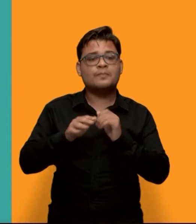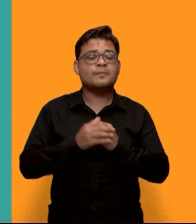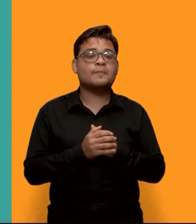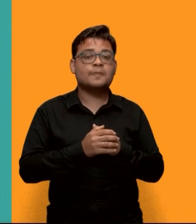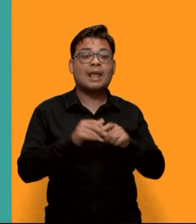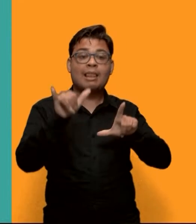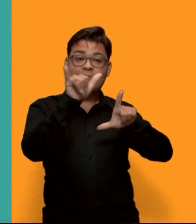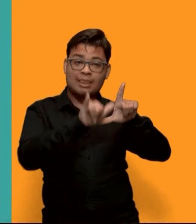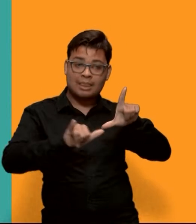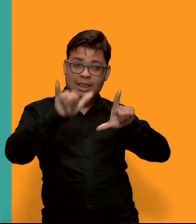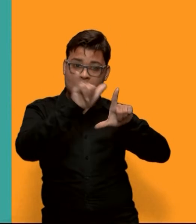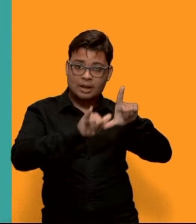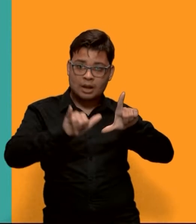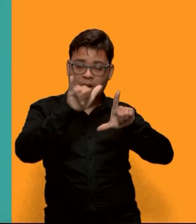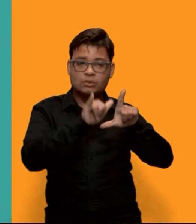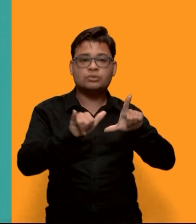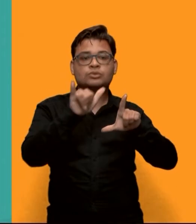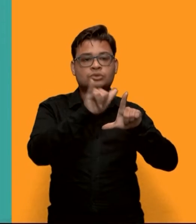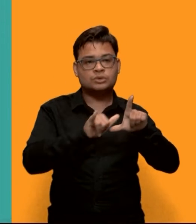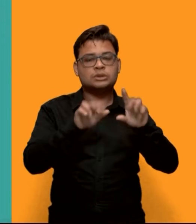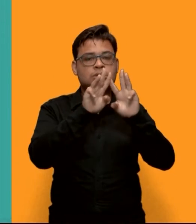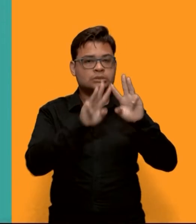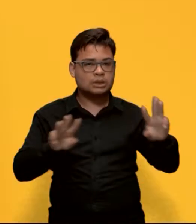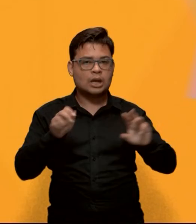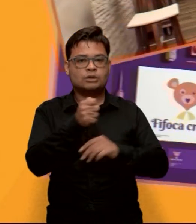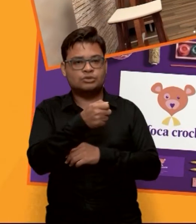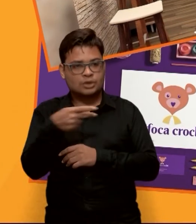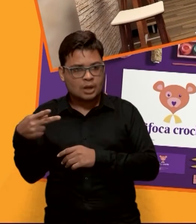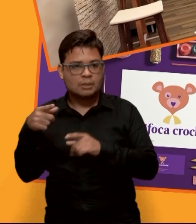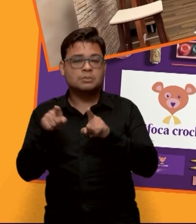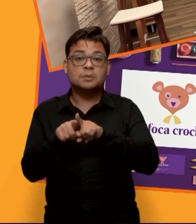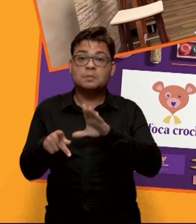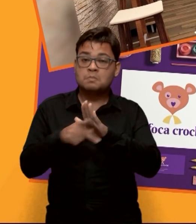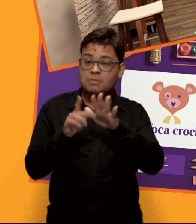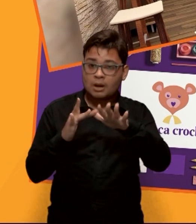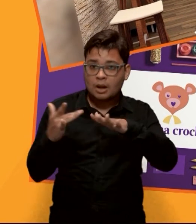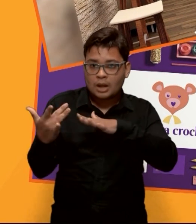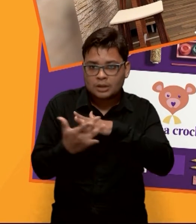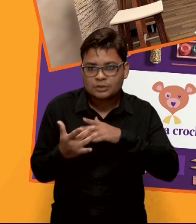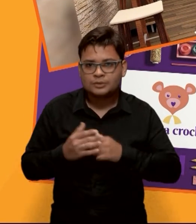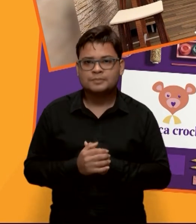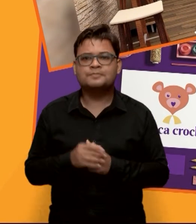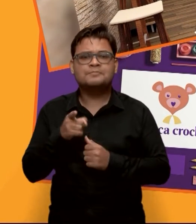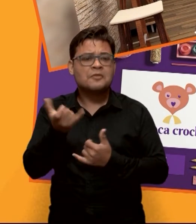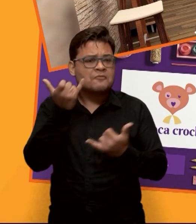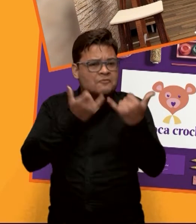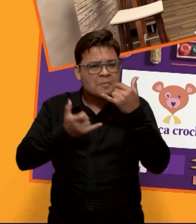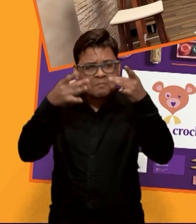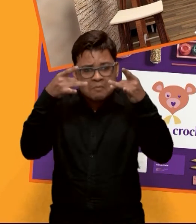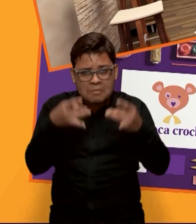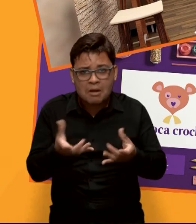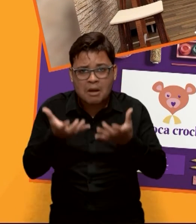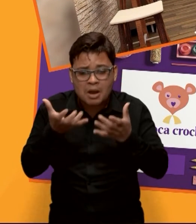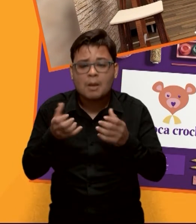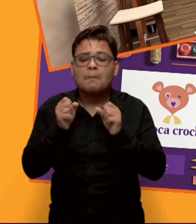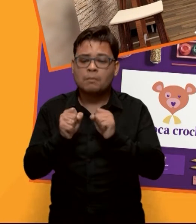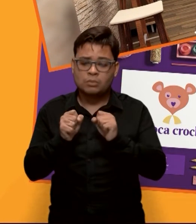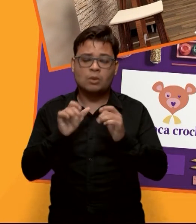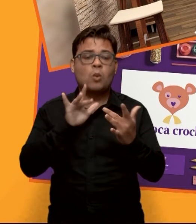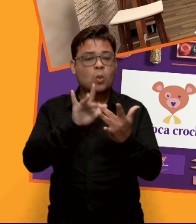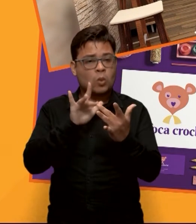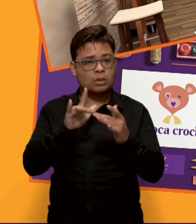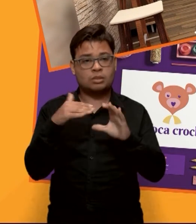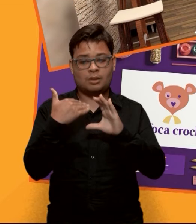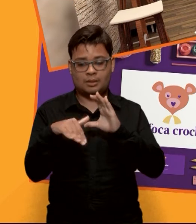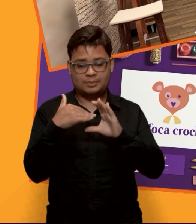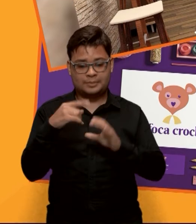aplicativos, editoriais e artes para as redes sociais. Para mais informações sobre a Canindé Design, entre em contato pelo e-mail